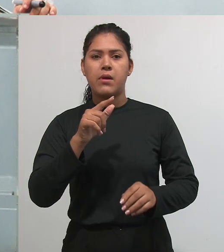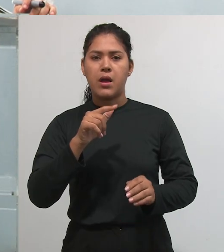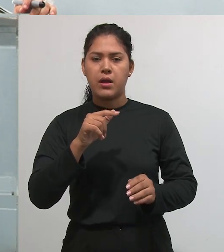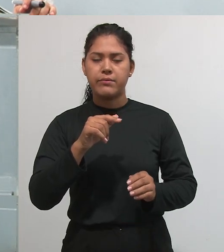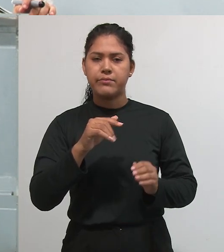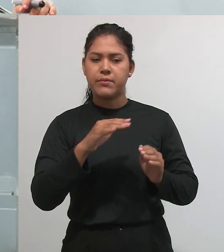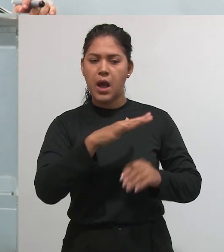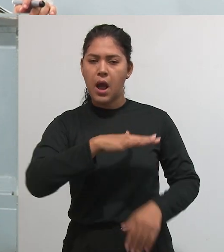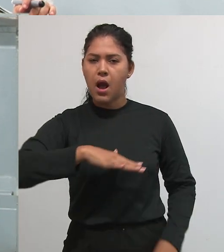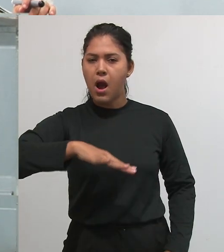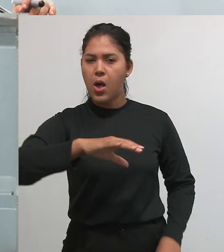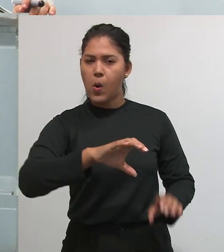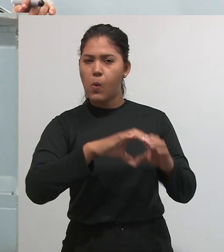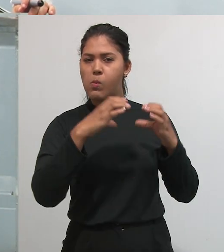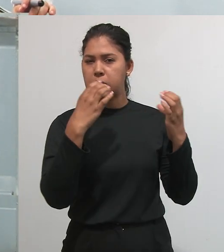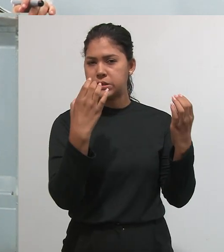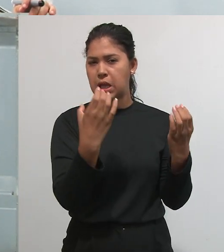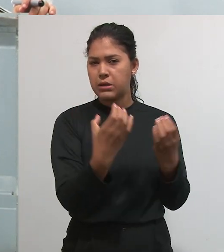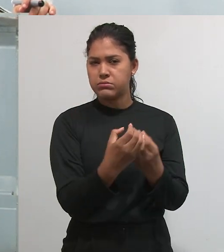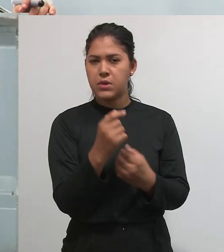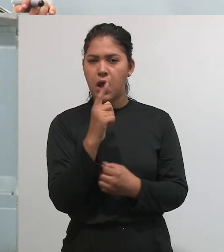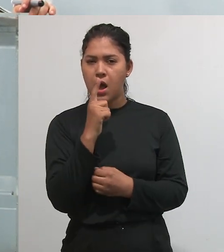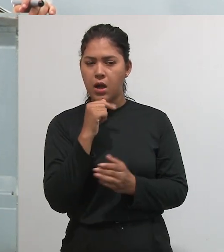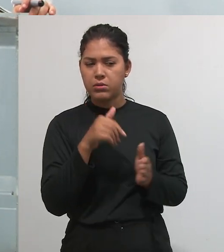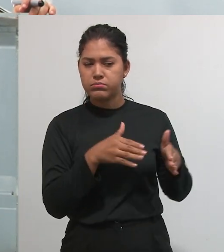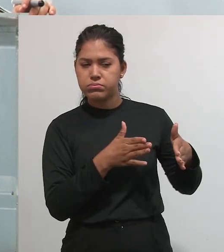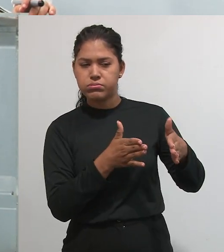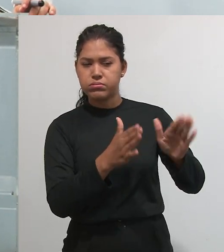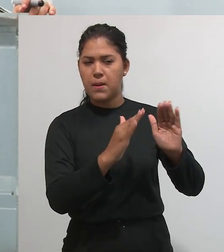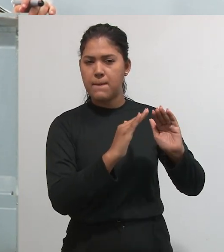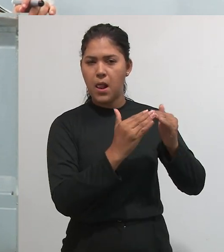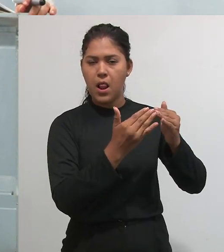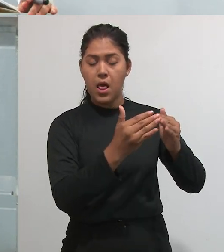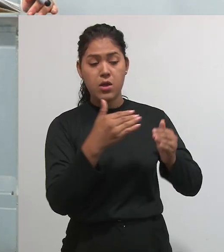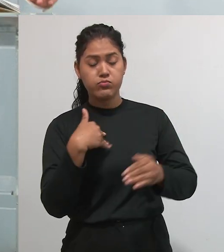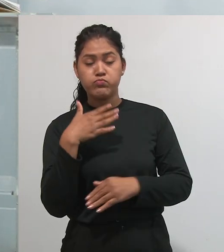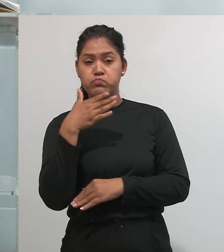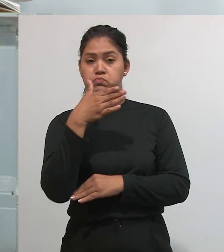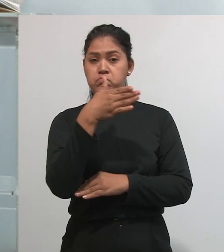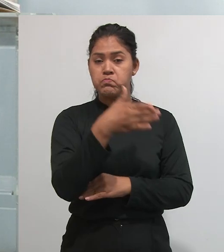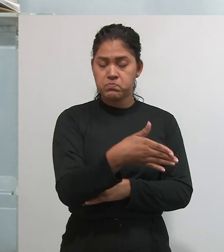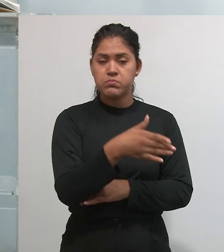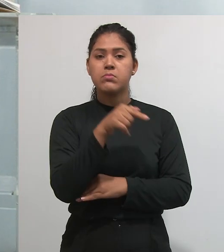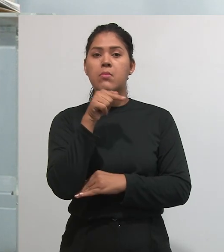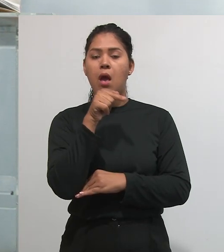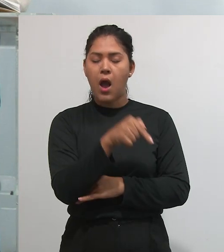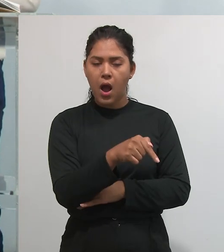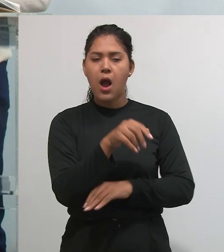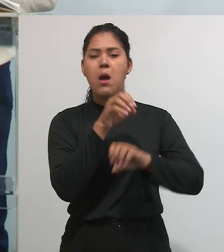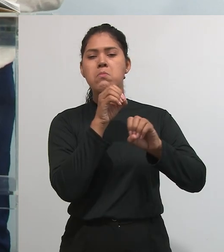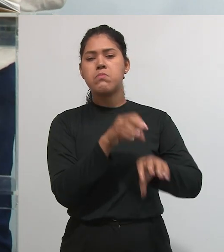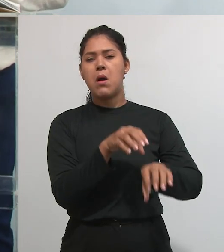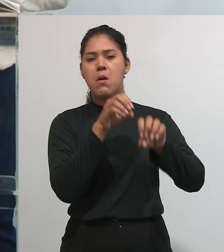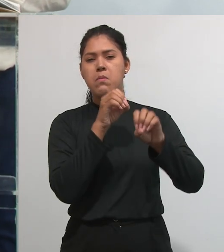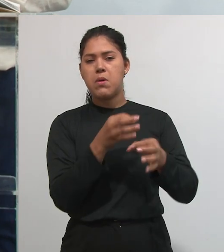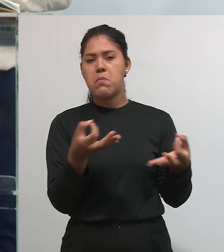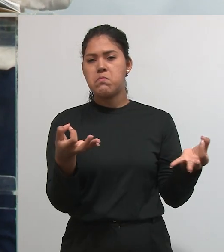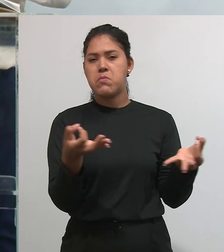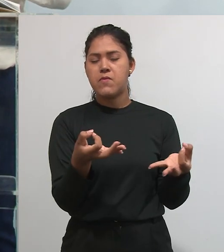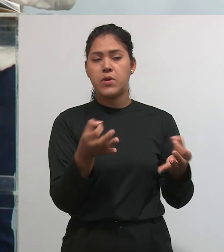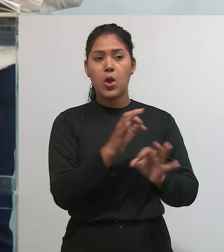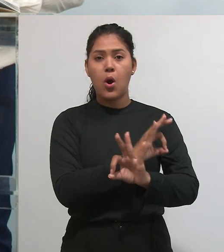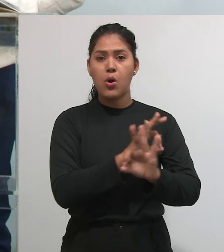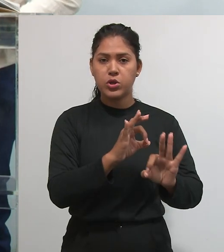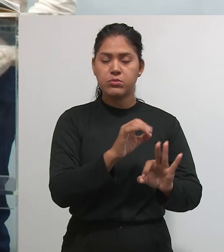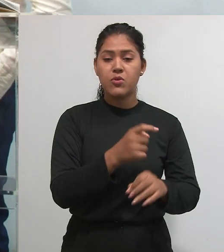e você quer contar como é que isso foi. Então, você faz um relato de experiência e isso também é uma maneira de modalidade de